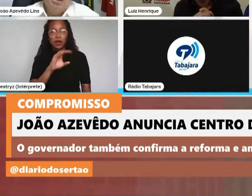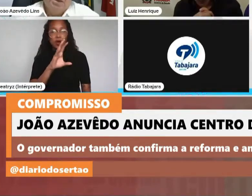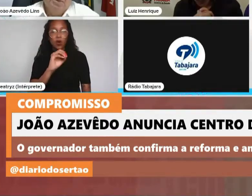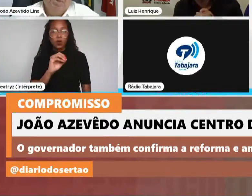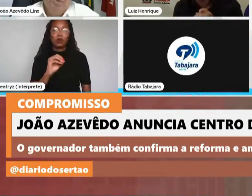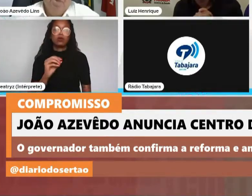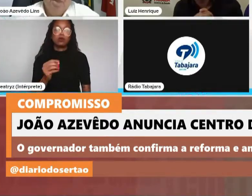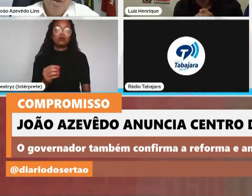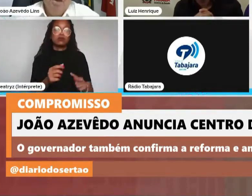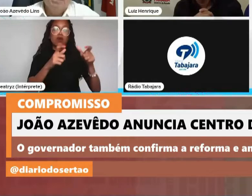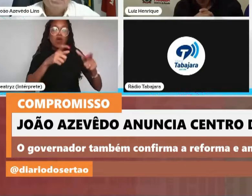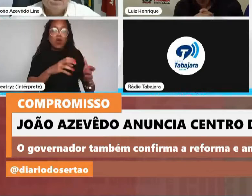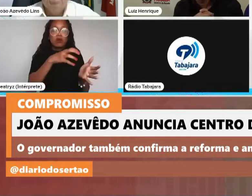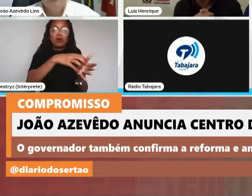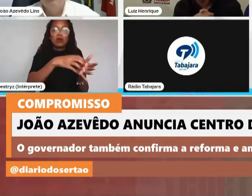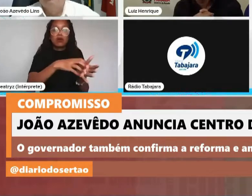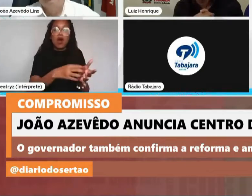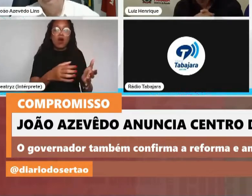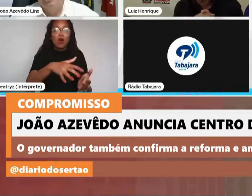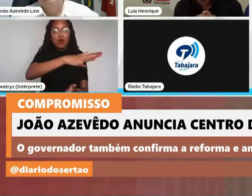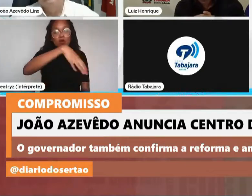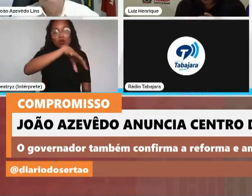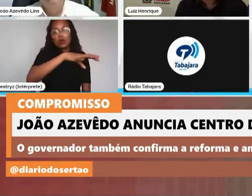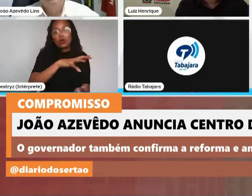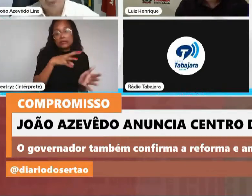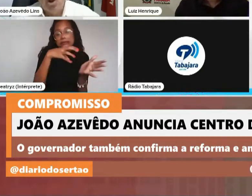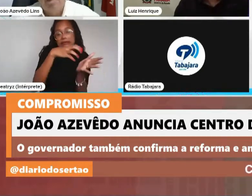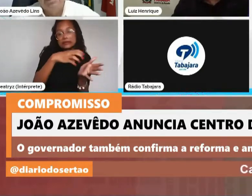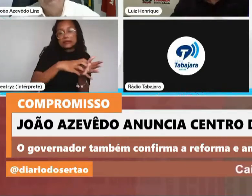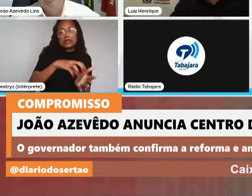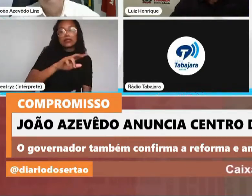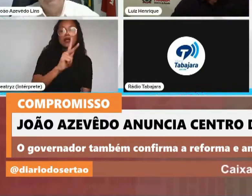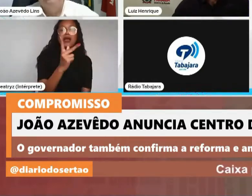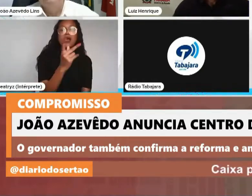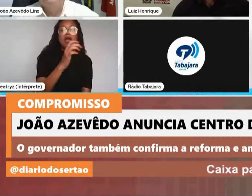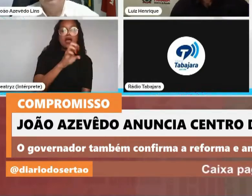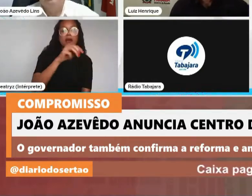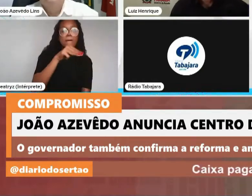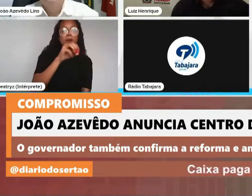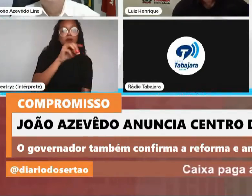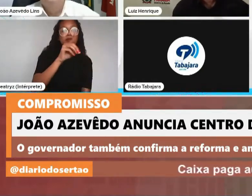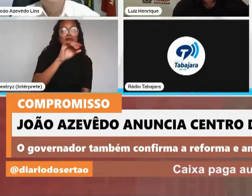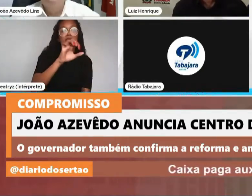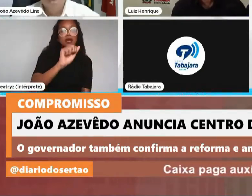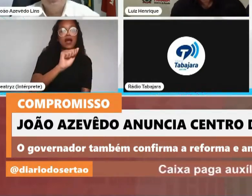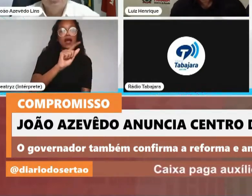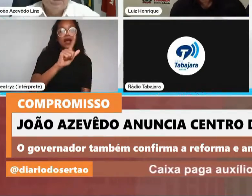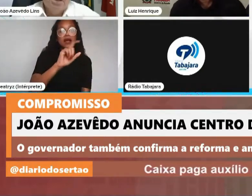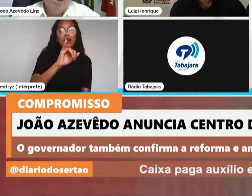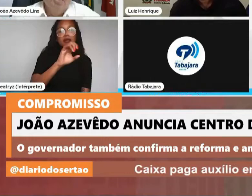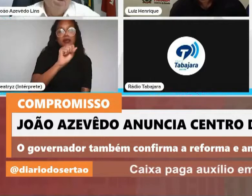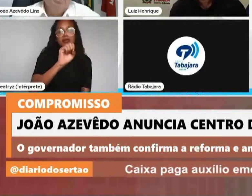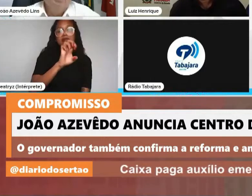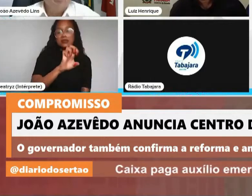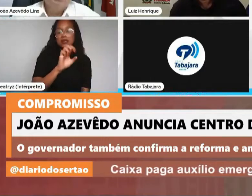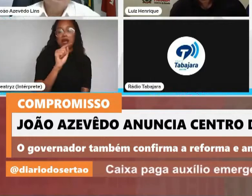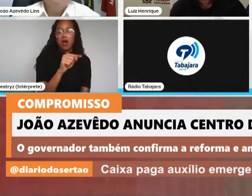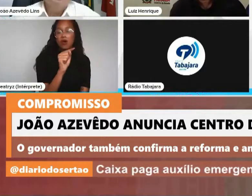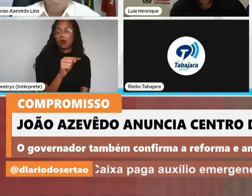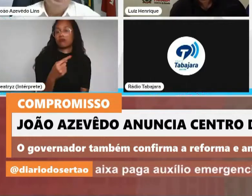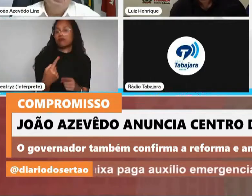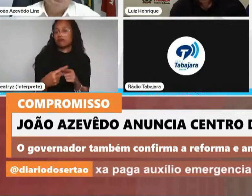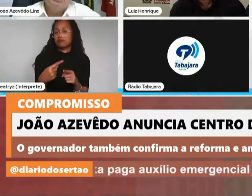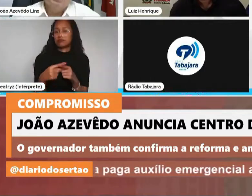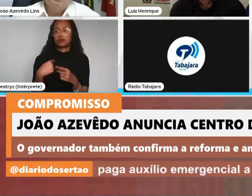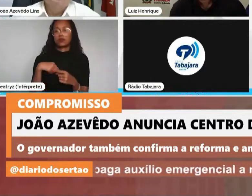hemodiálise. Esse centro de hemodiálise, só também para avisar que, em função dessa demanda, nós